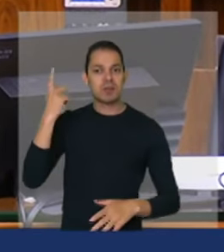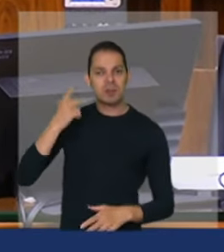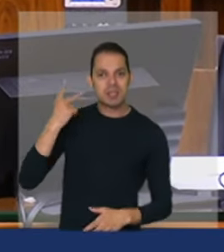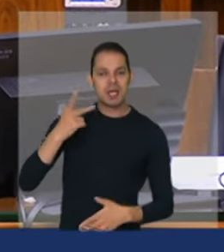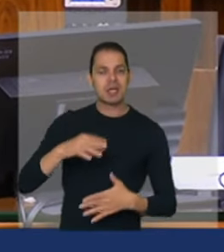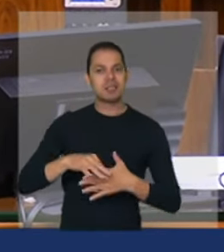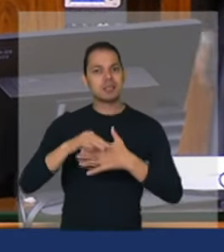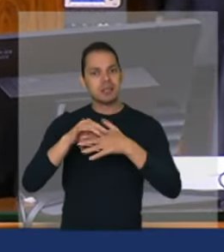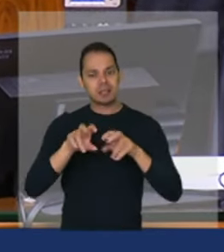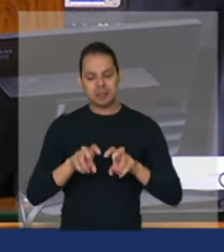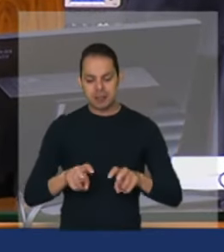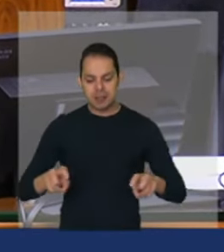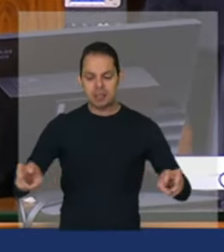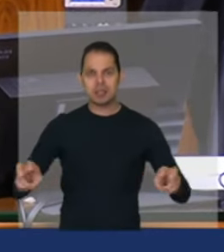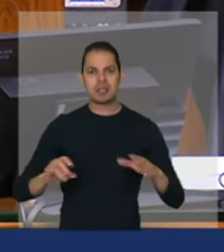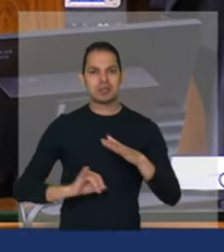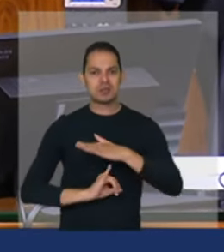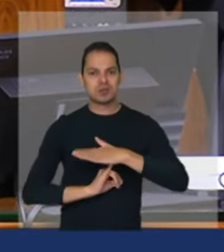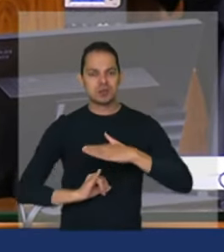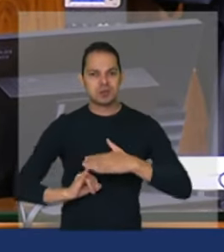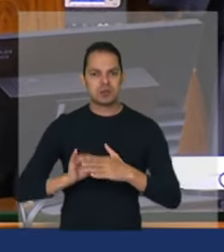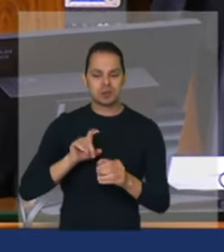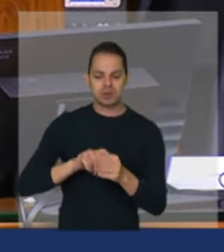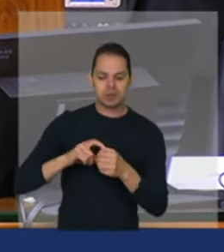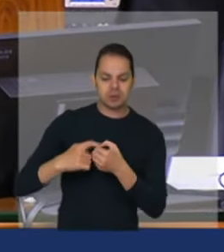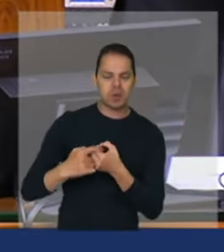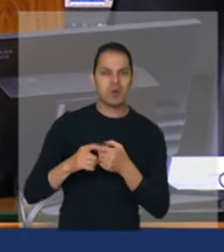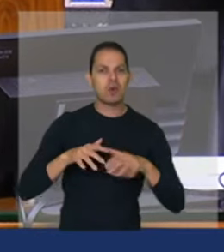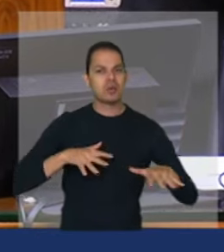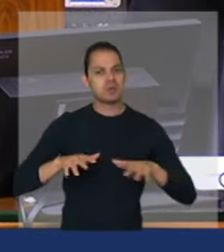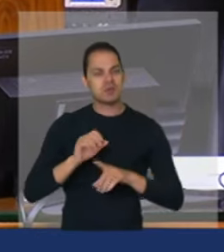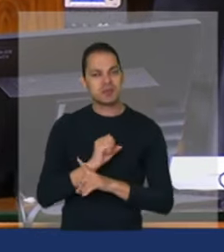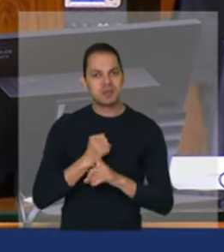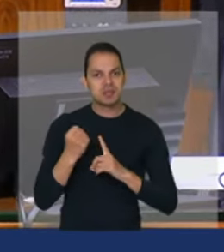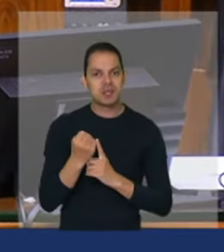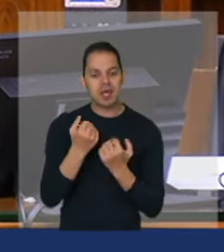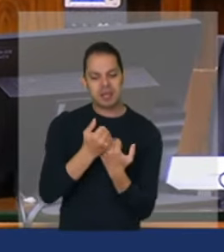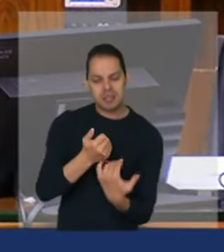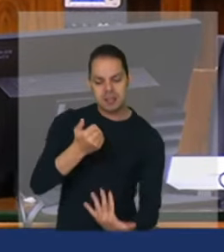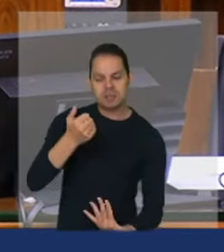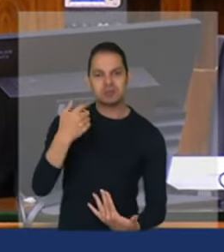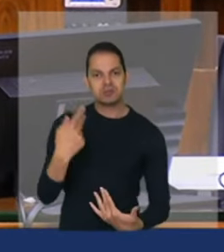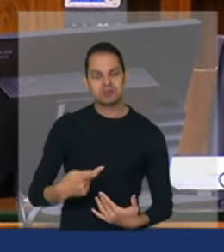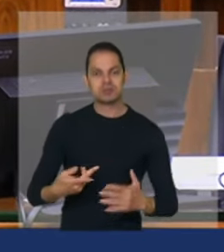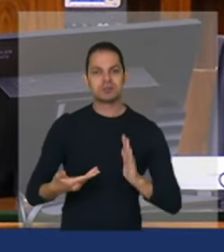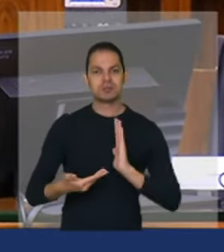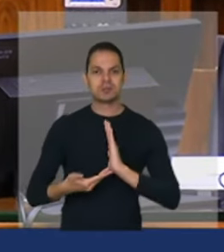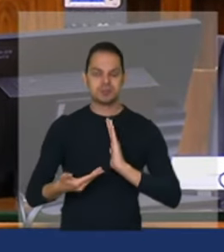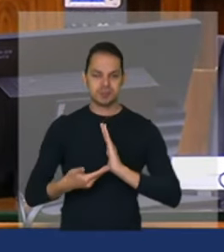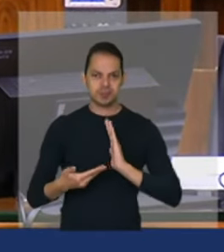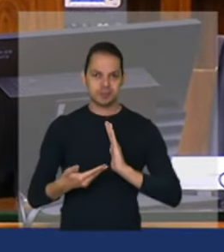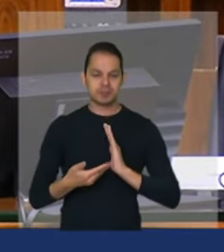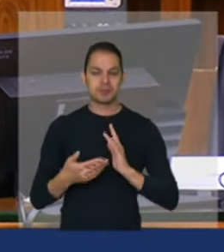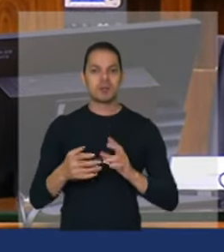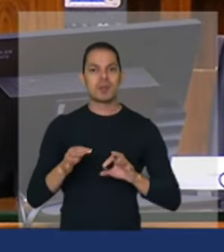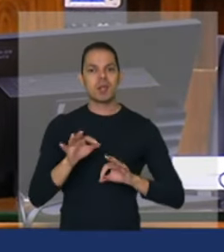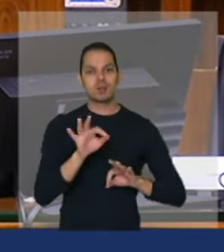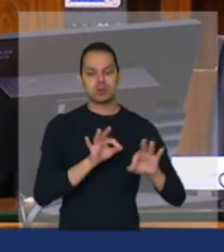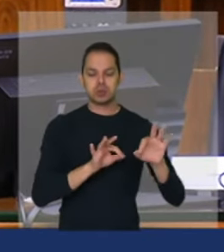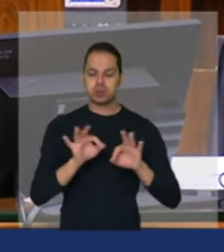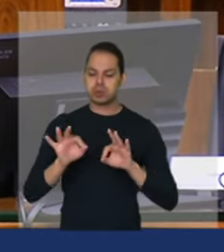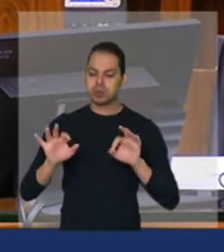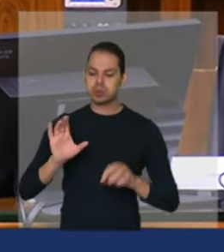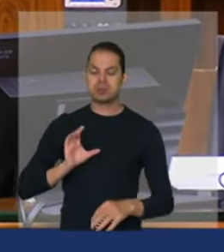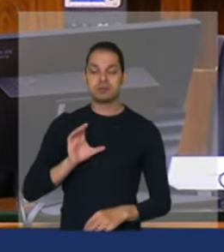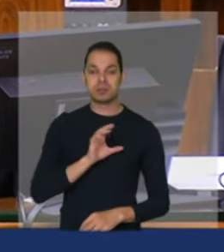entidades instituições movimentos sociais assessoria desse parlamento por essa construção coletiva da comissão